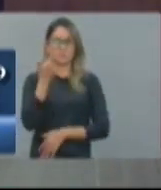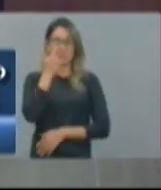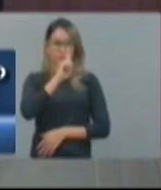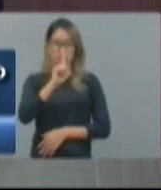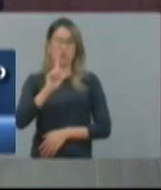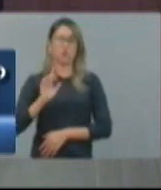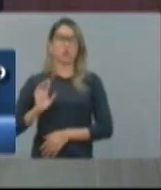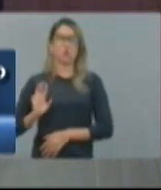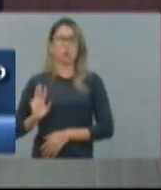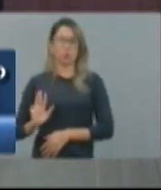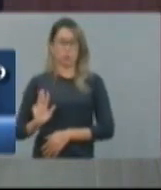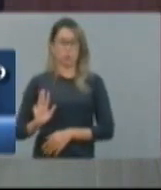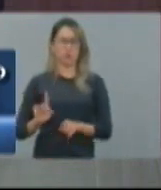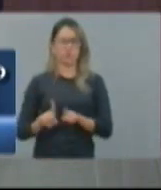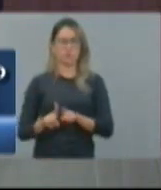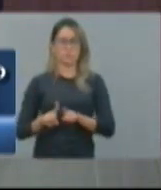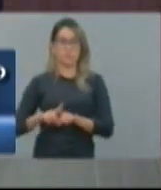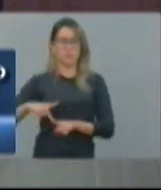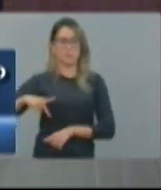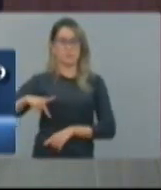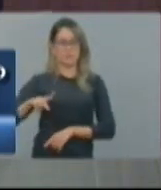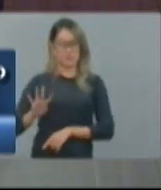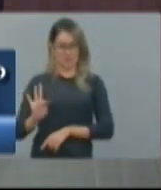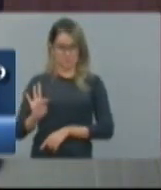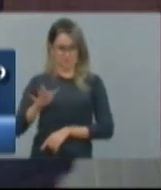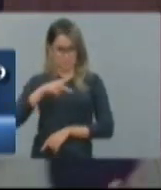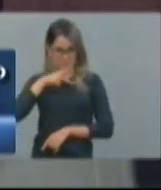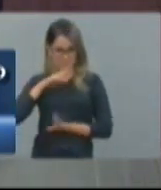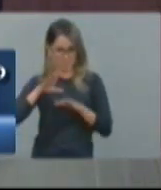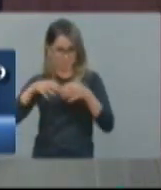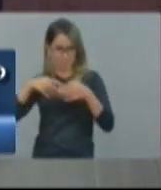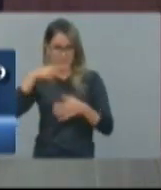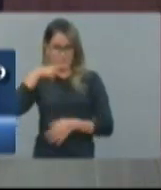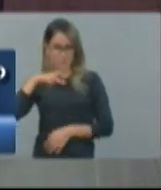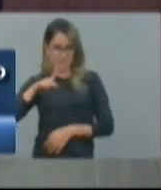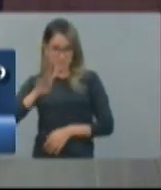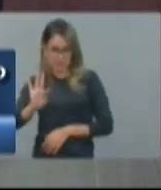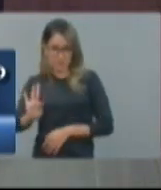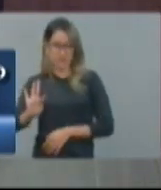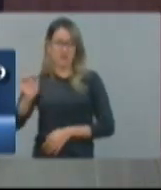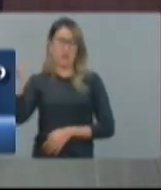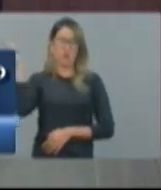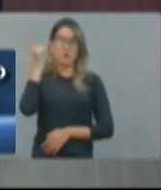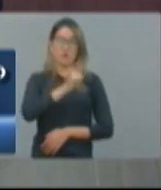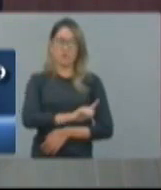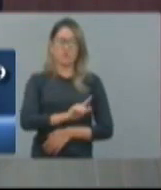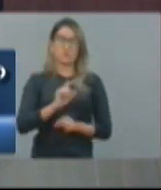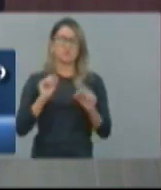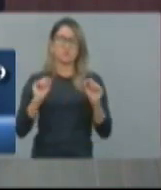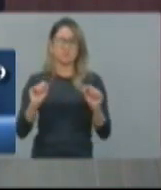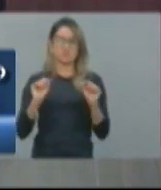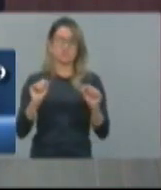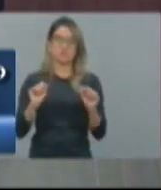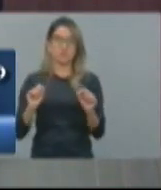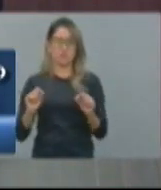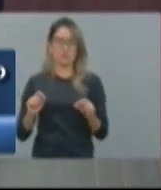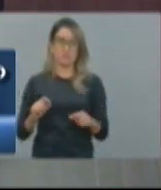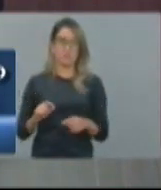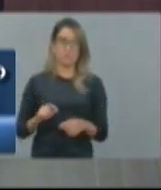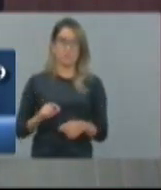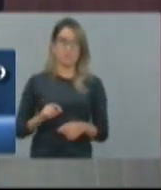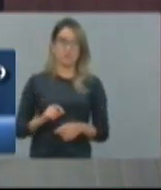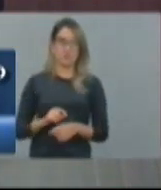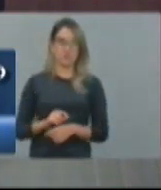enquanto a União aumentou os recursos, praticamente corrigindo a inflação, nem corrigindo totalmente essa inflação,